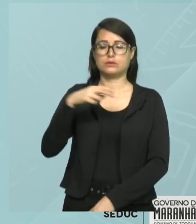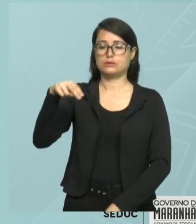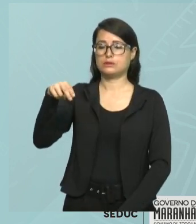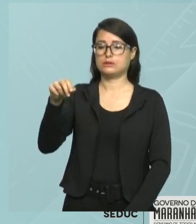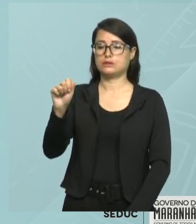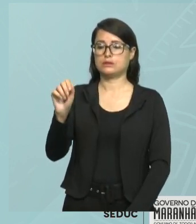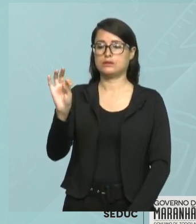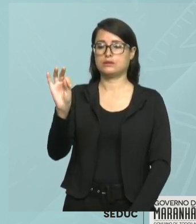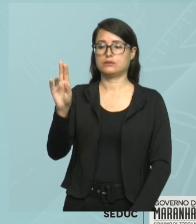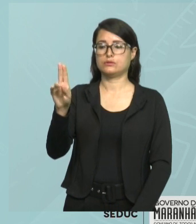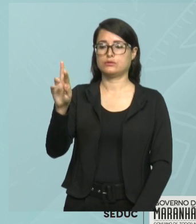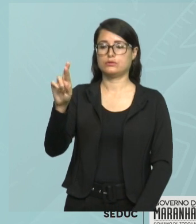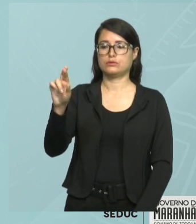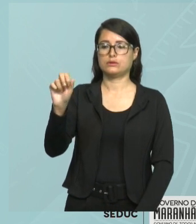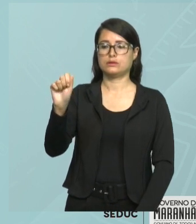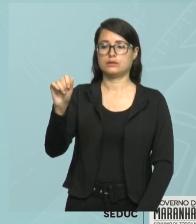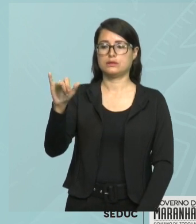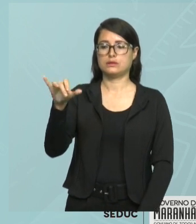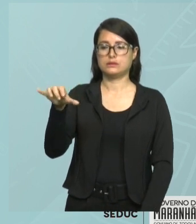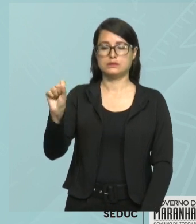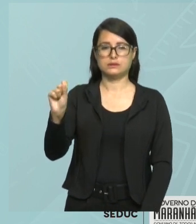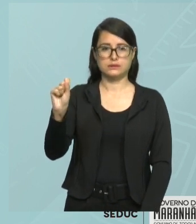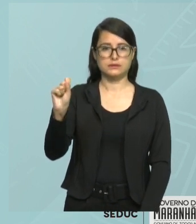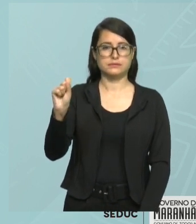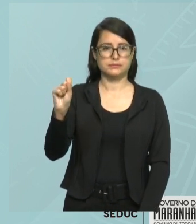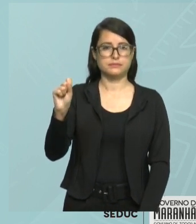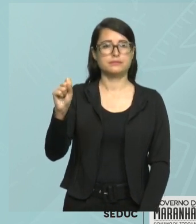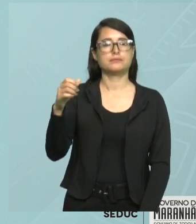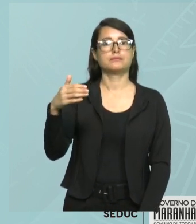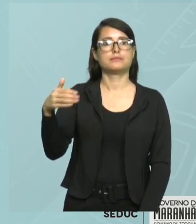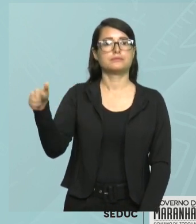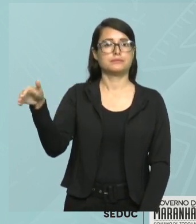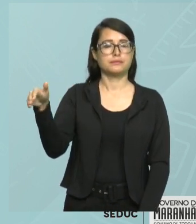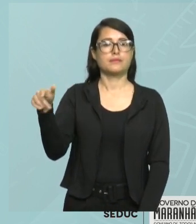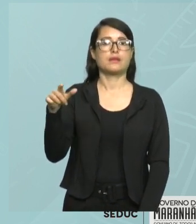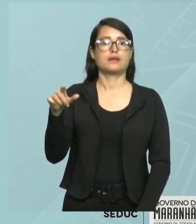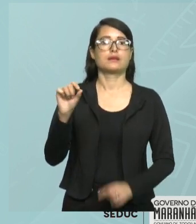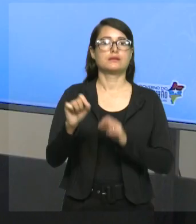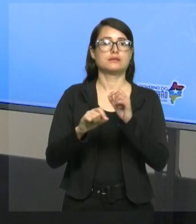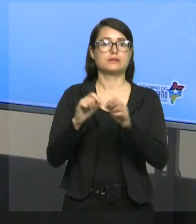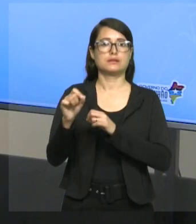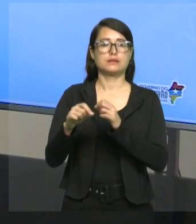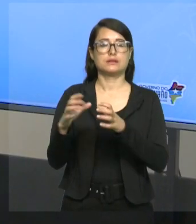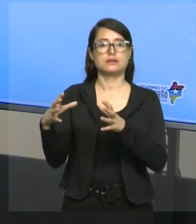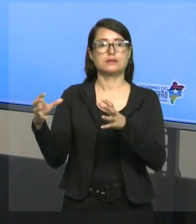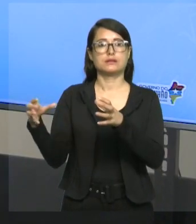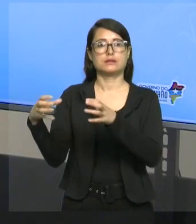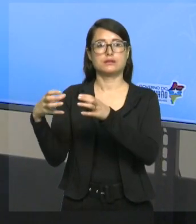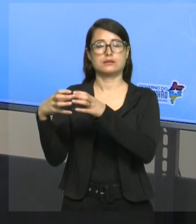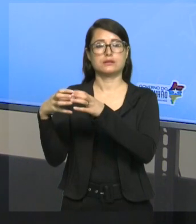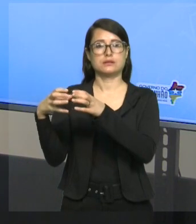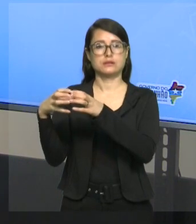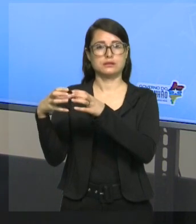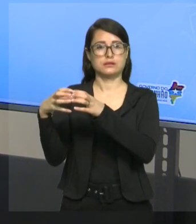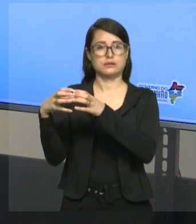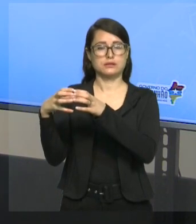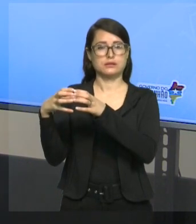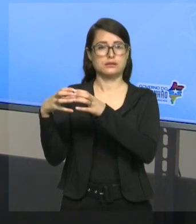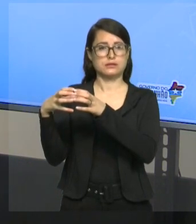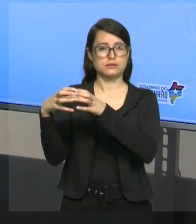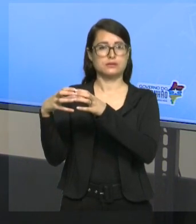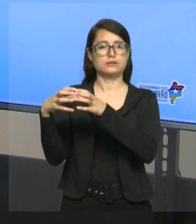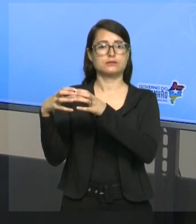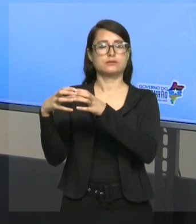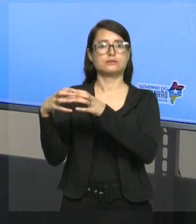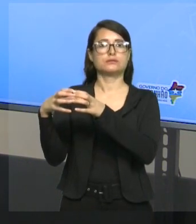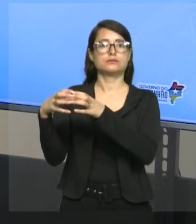eu posso falar que o conjunto dos números naturais é um subconjunto dos inteiros. Lembra da definição que